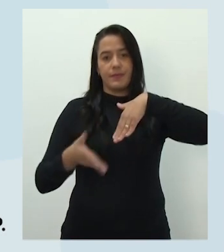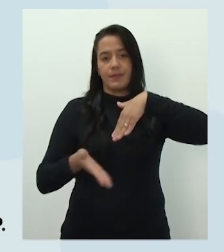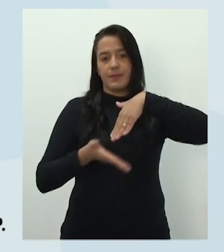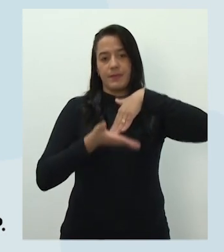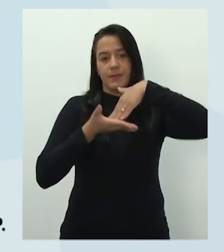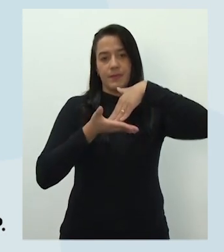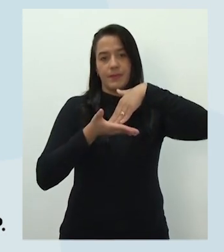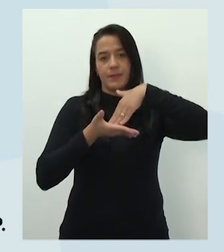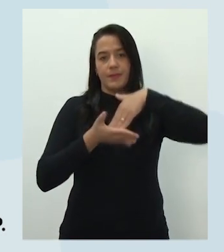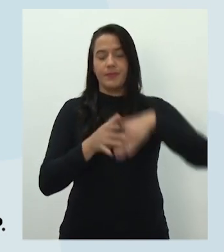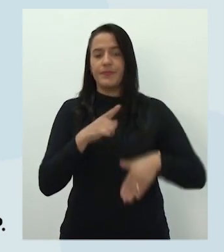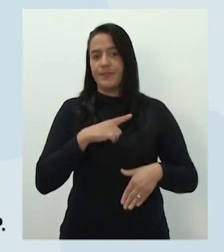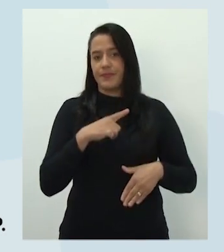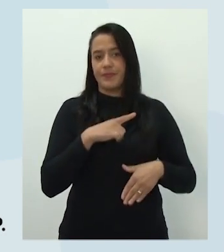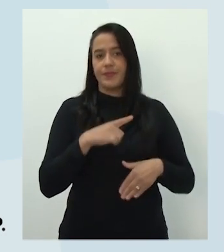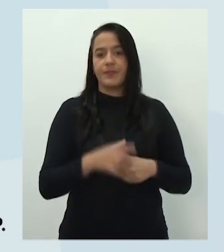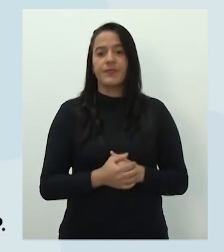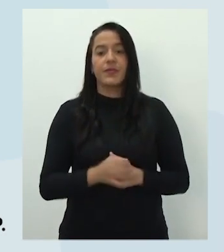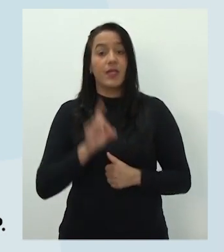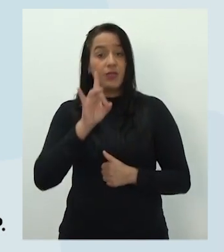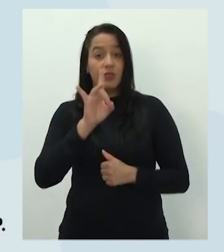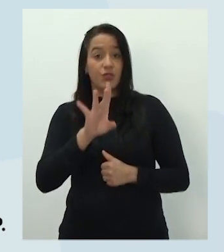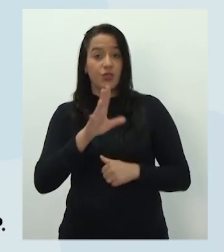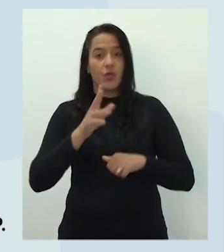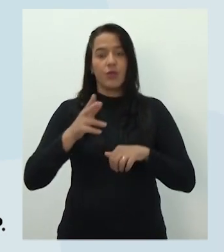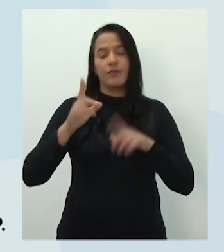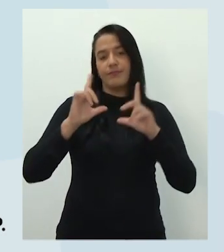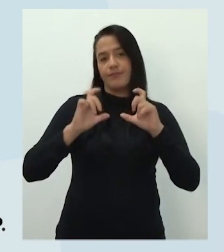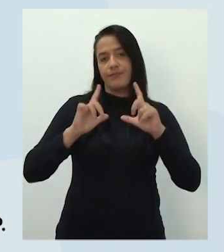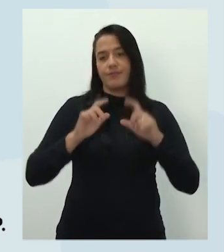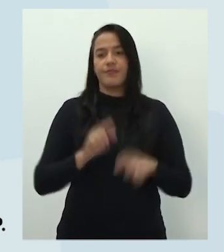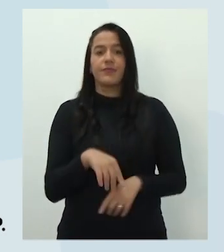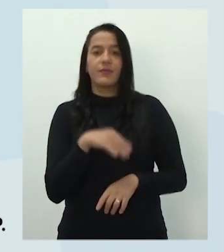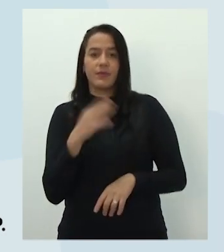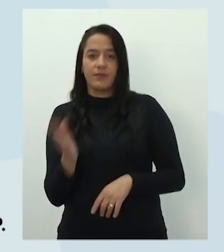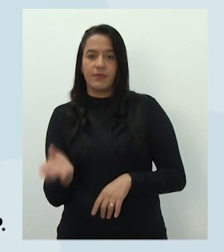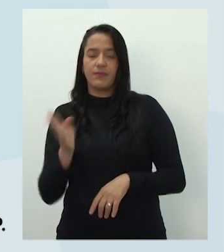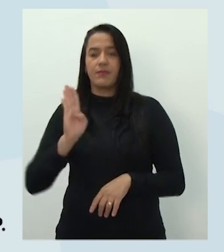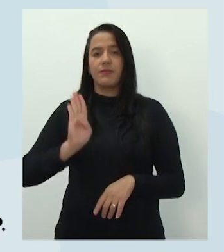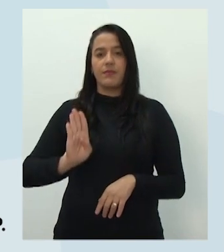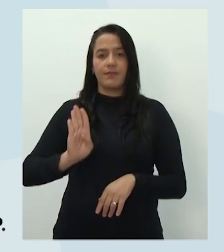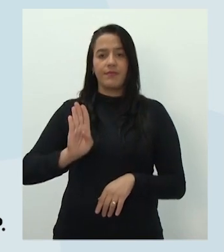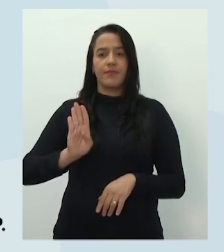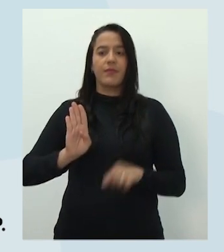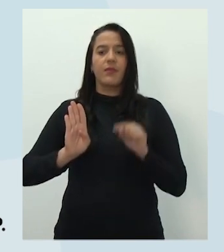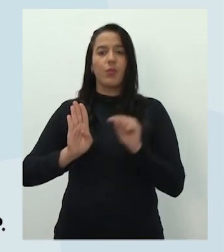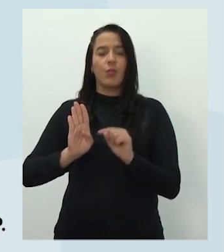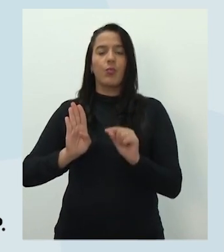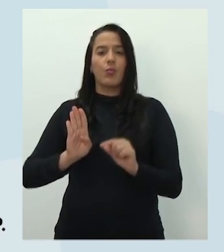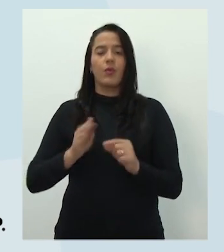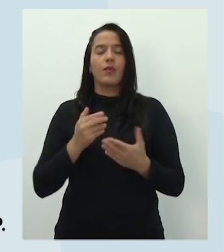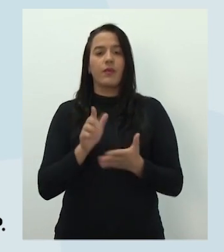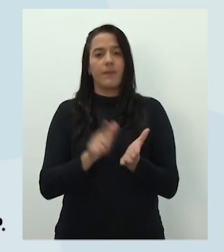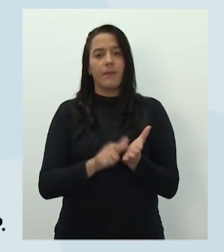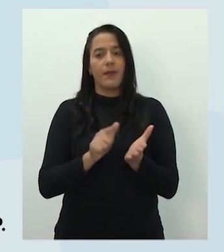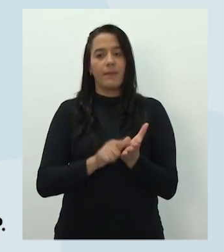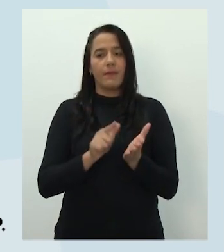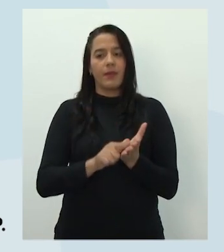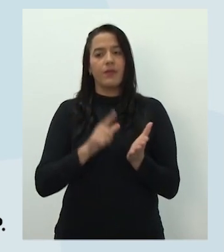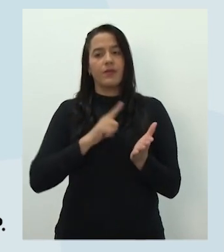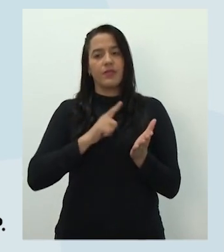sincronizada. Mas só tem dança aí, só tem imagem. Na B, a gente vê um papel com várias linhas